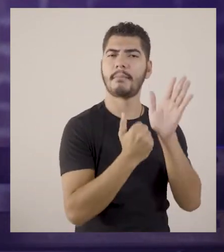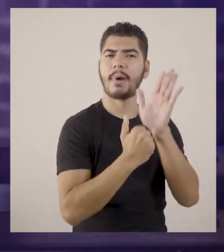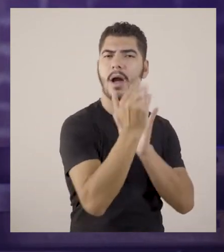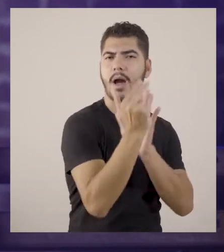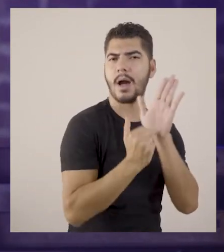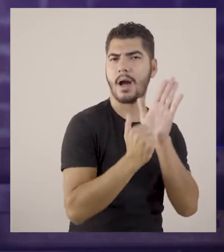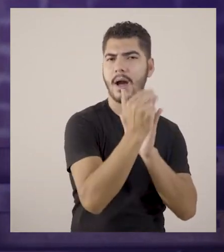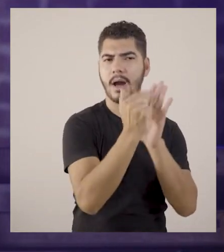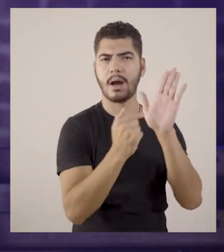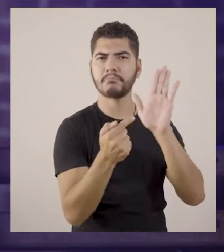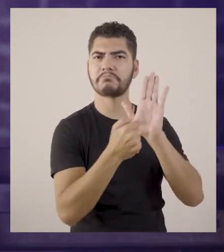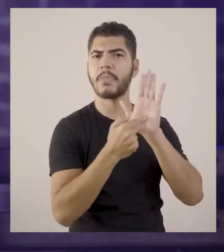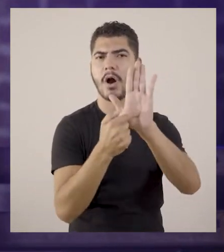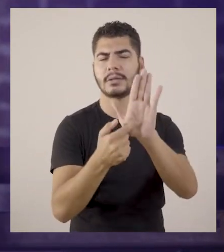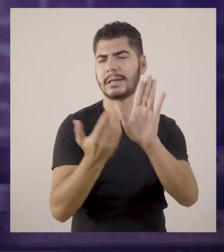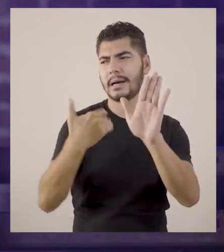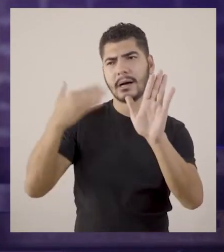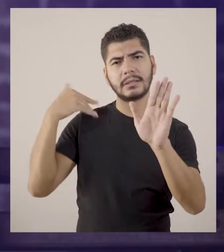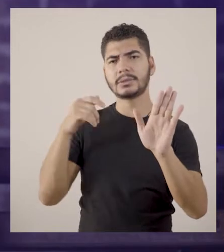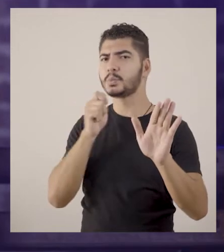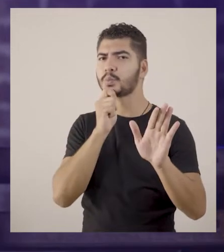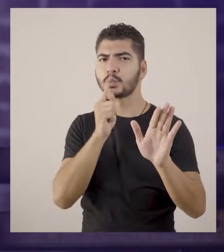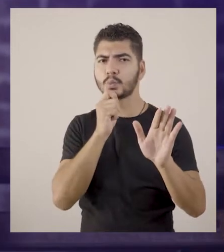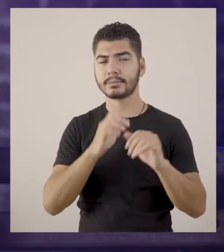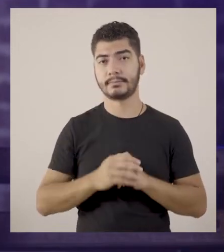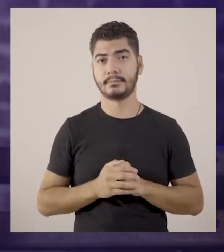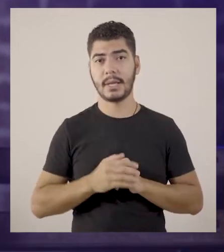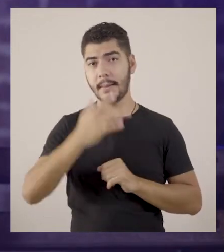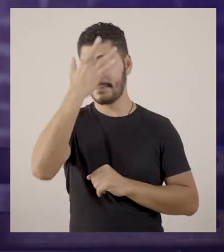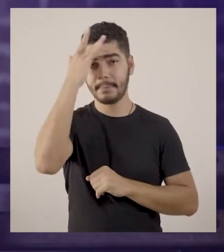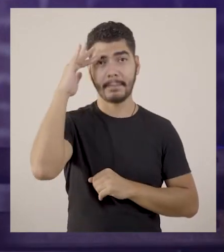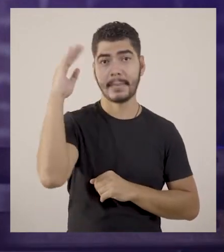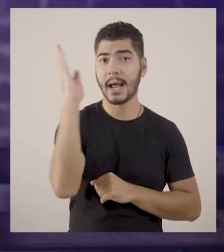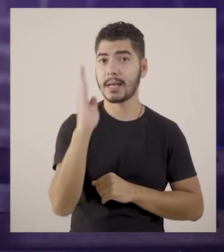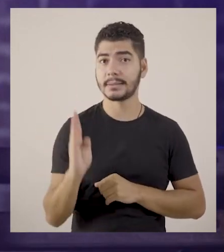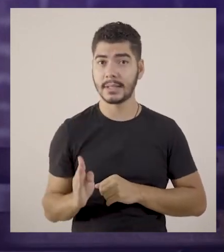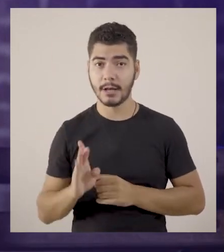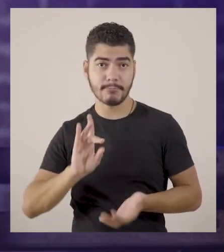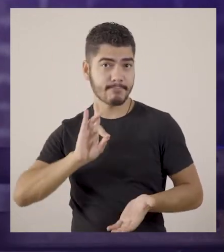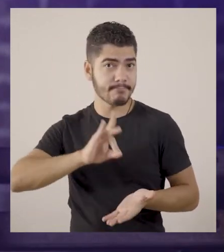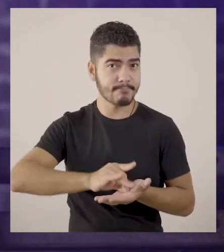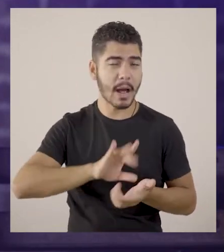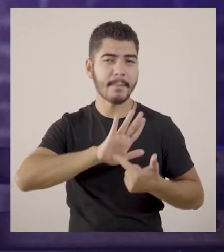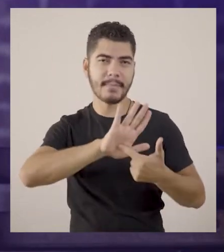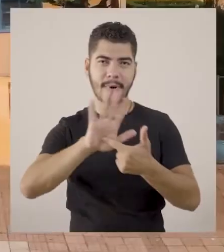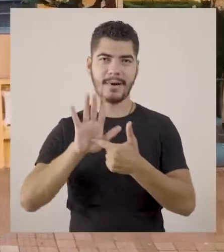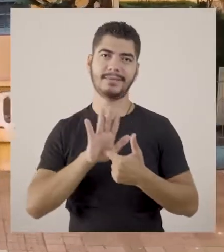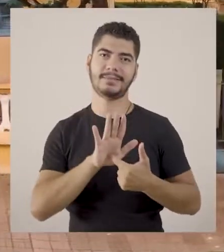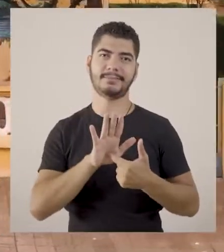telas algo que não era retratado na época. Os brasileiros e brasileiras.